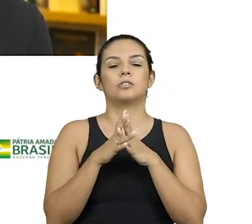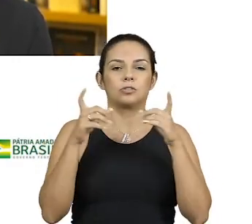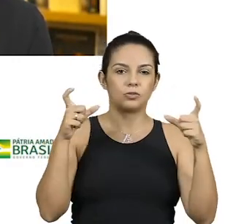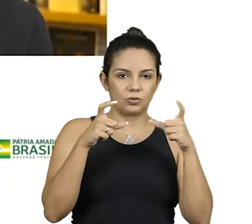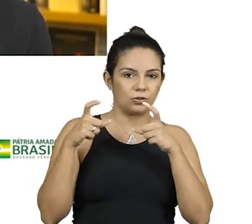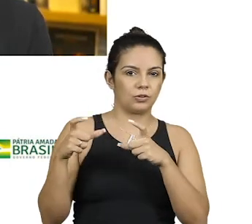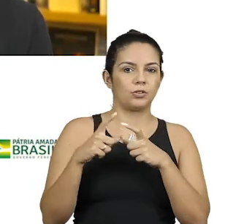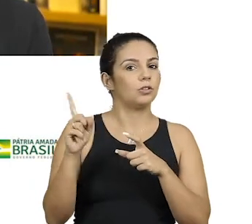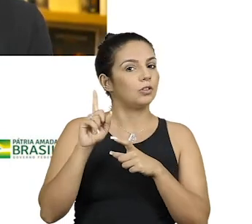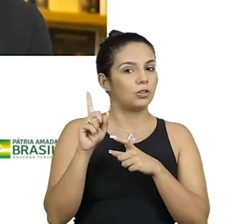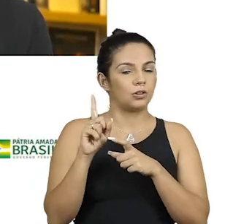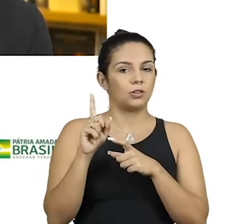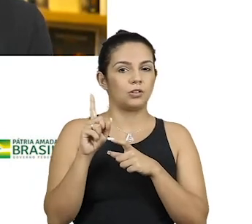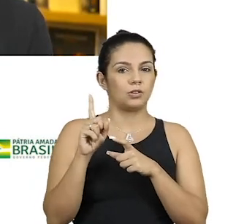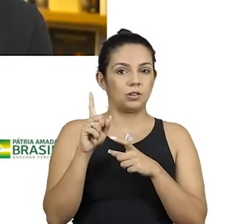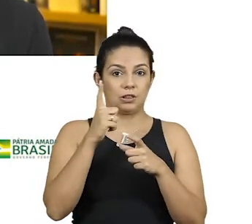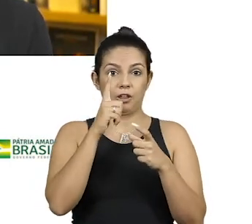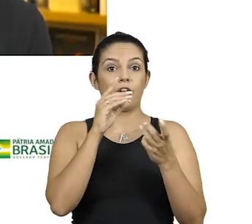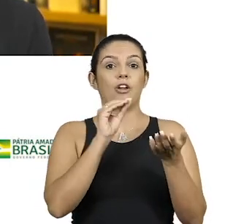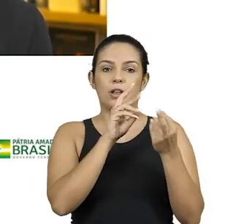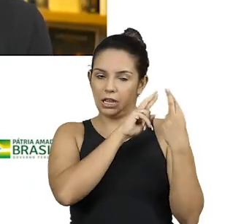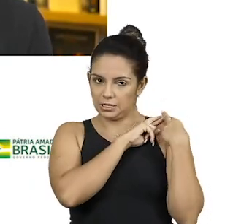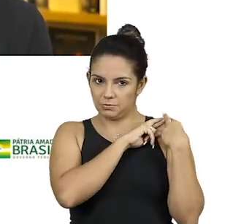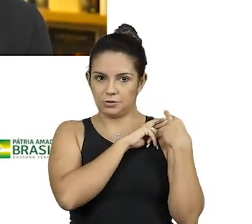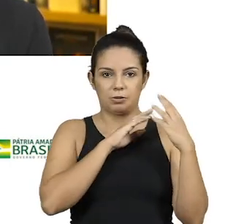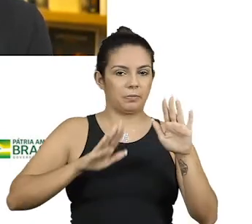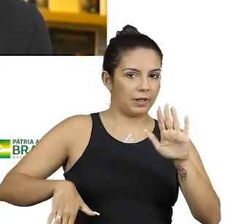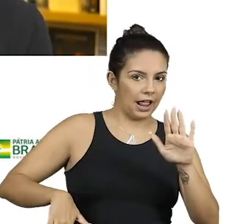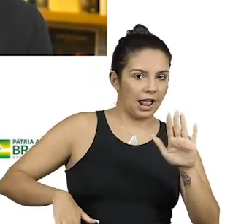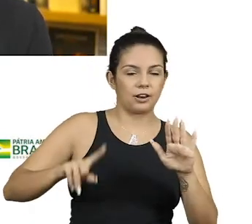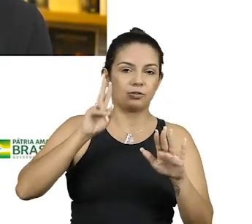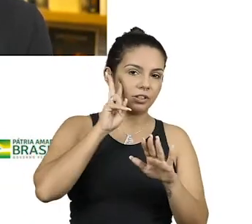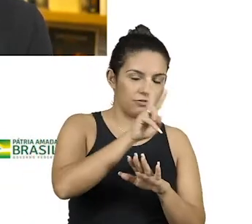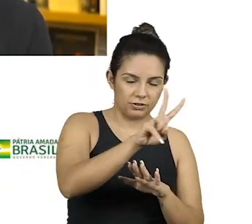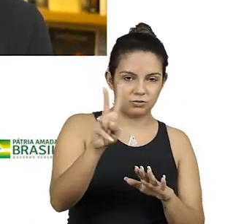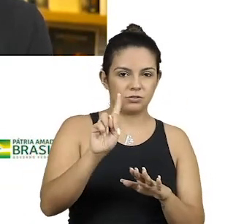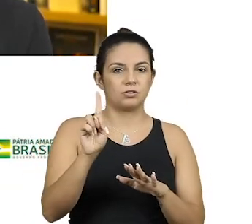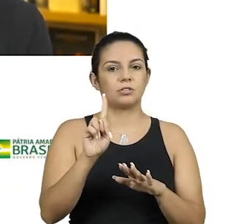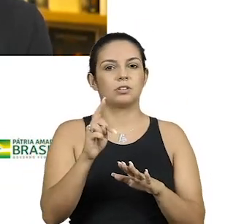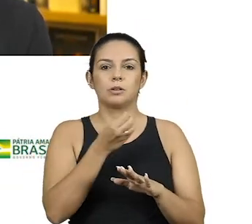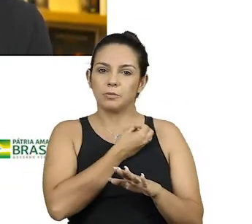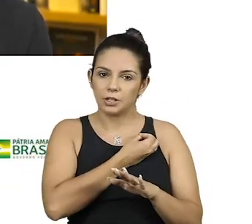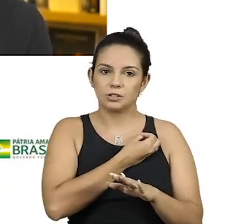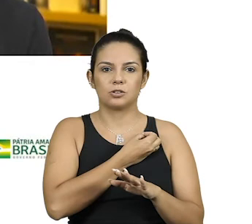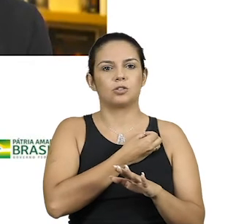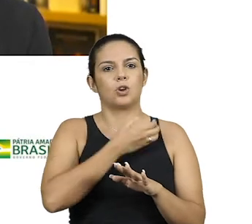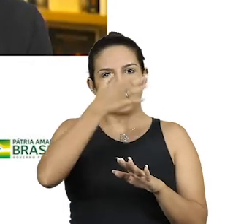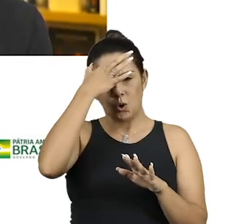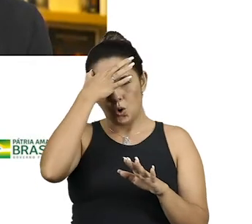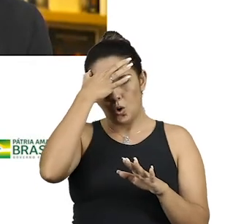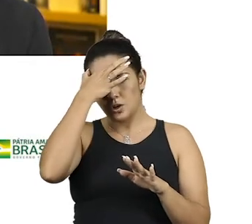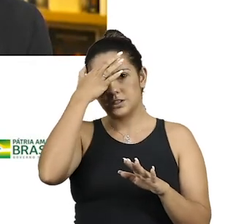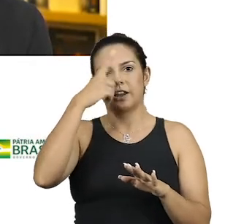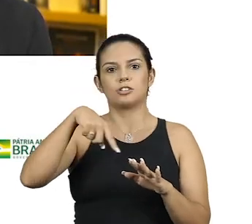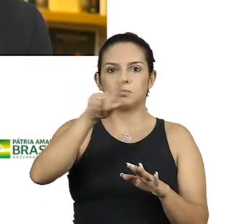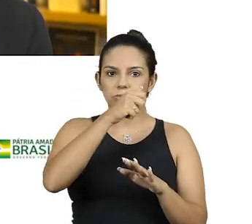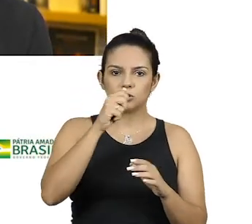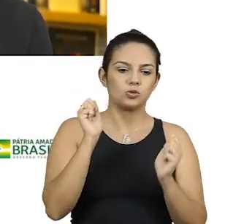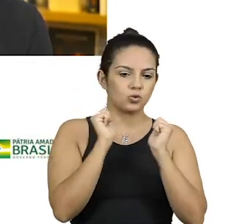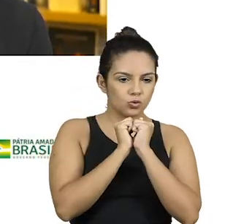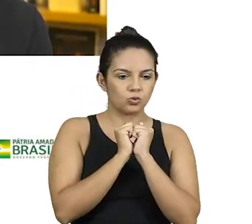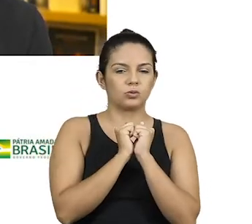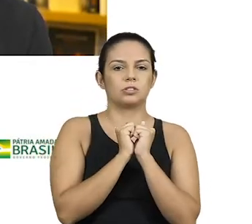locais públicos. não a irresponsabilidade das praias que você tem visto, mas a presença consciente das pessoas